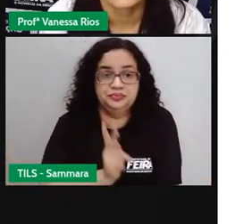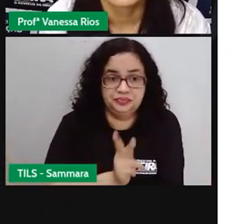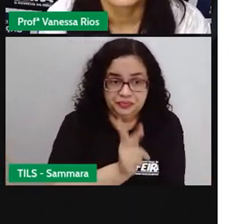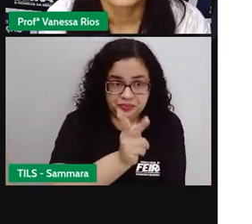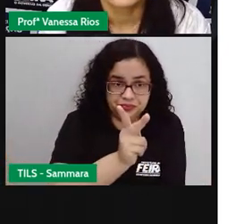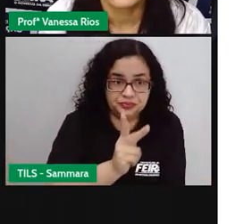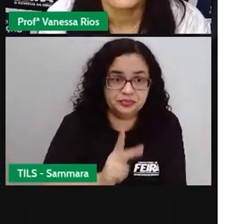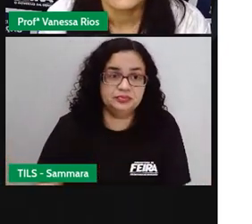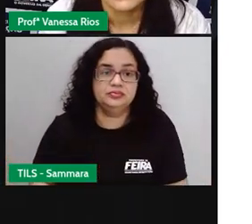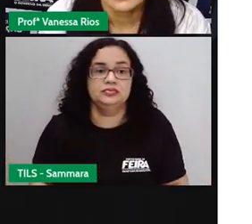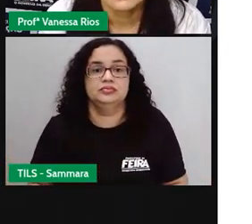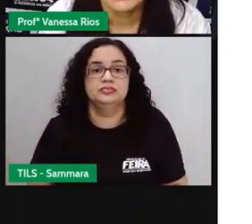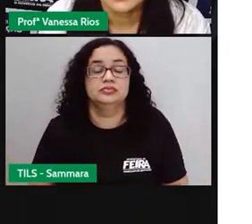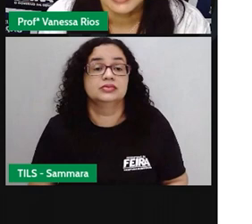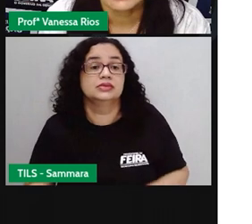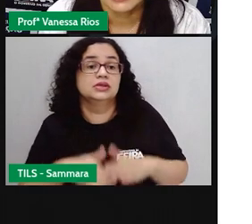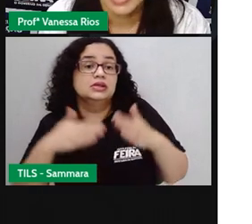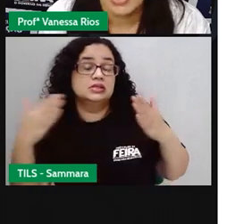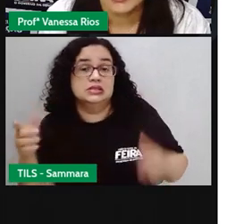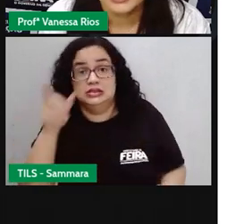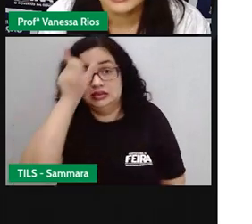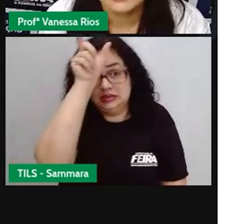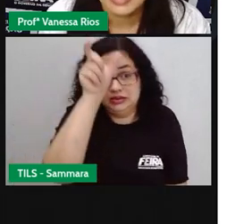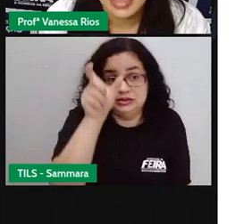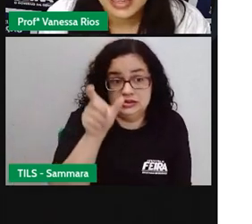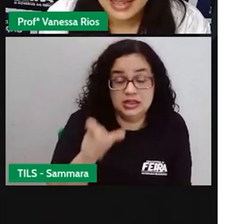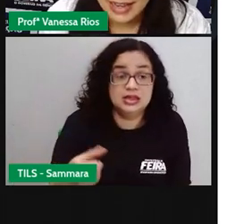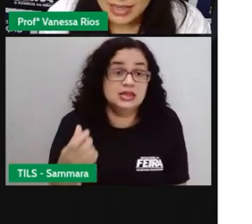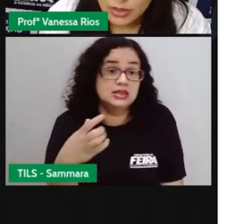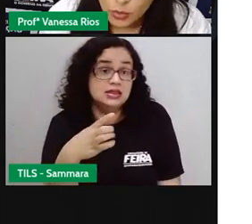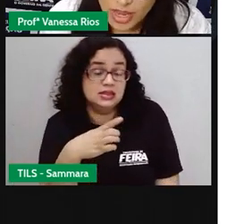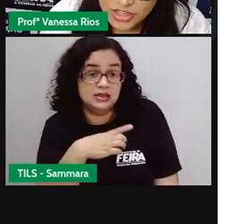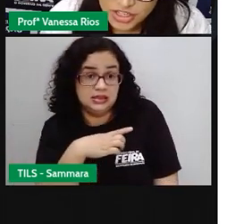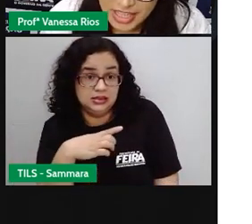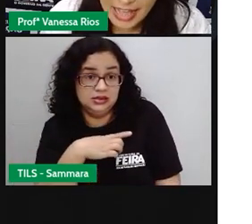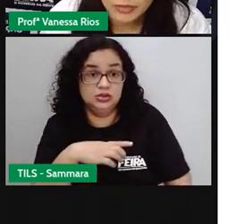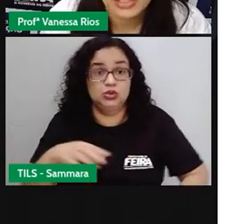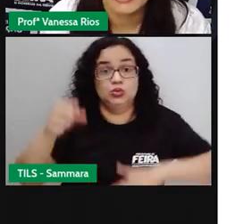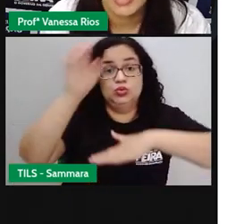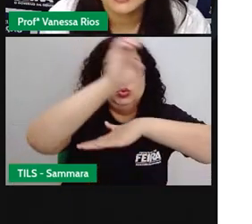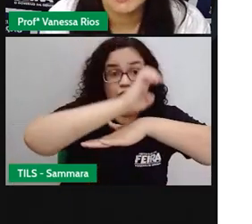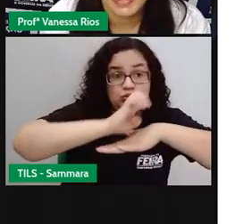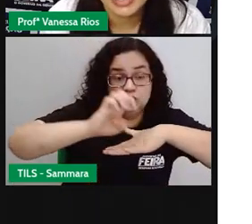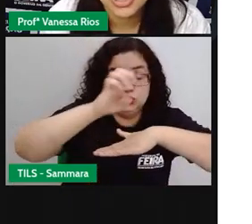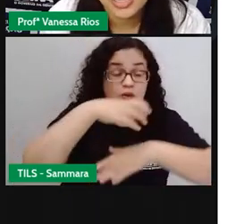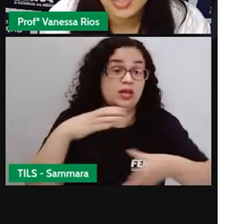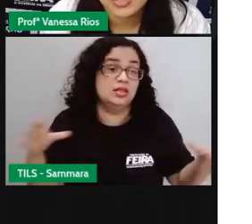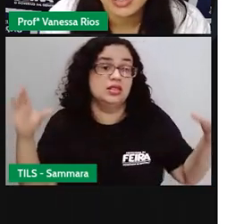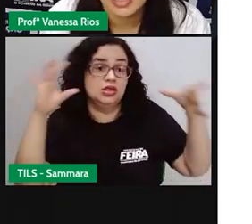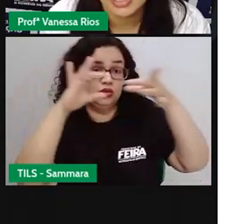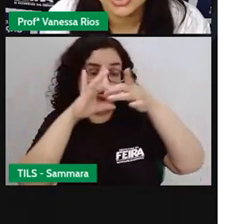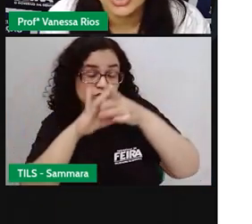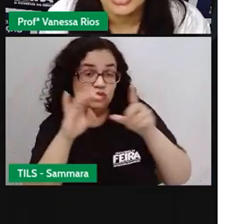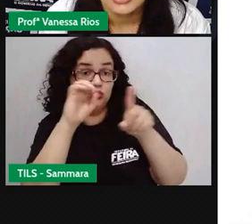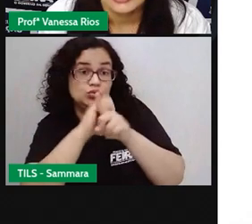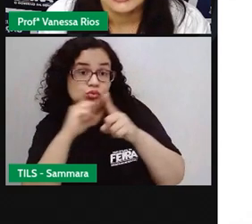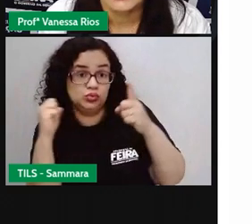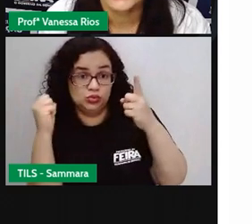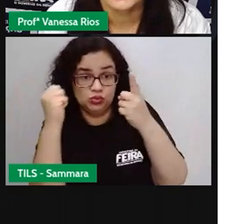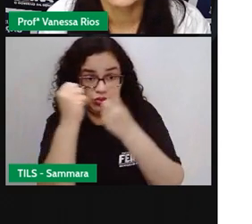diante. Então, o cidadão é algo que integra o Estado, ele faz parte da sociedade.